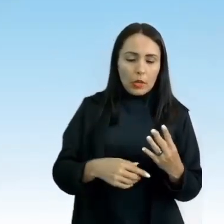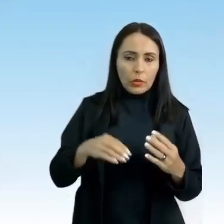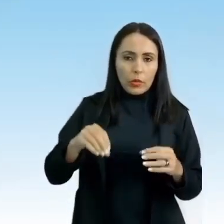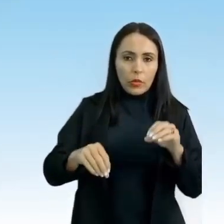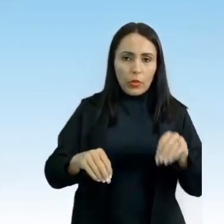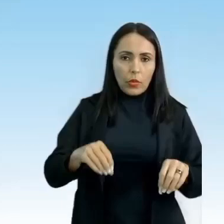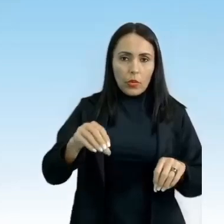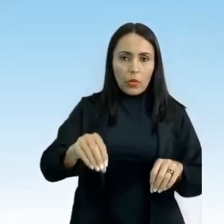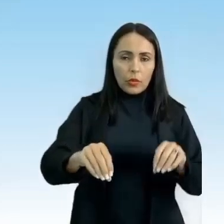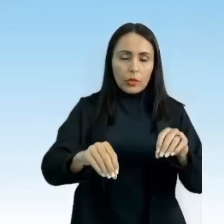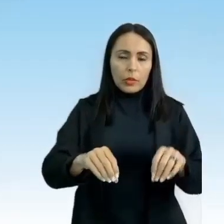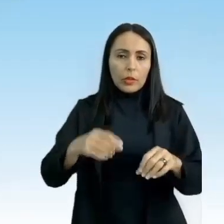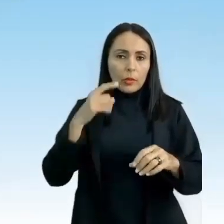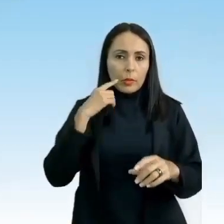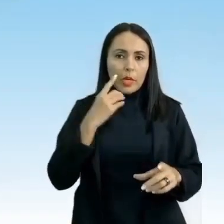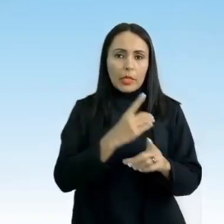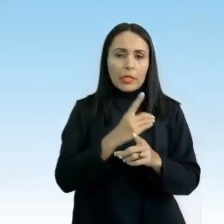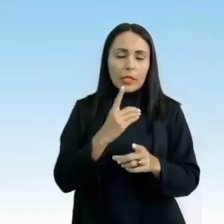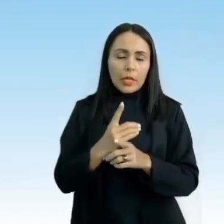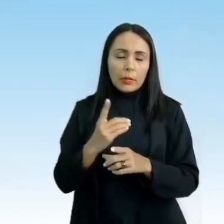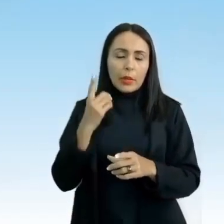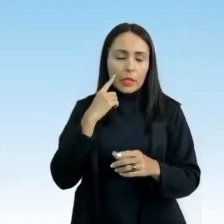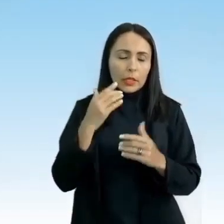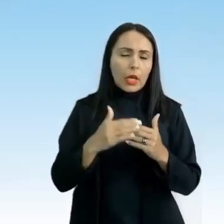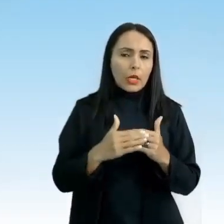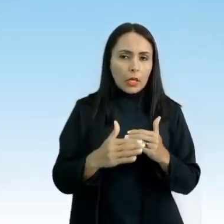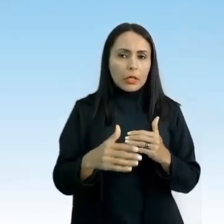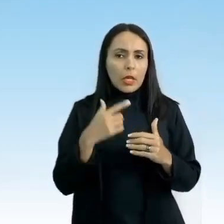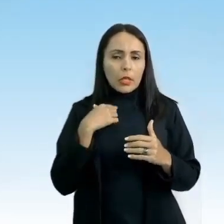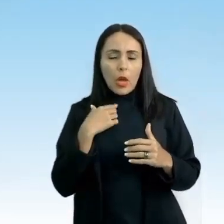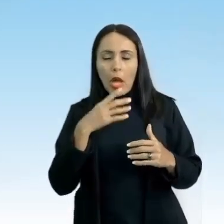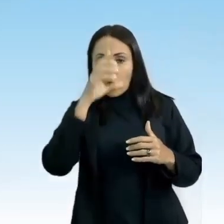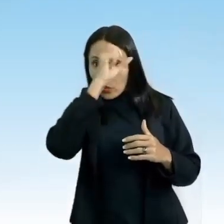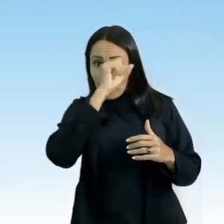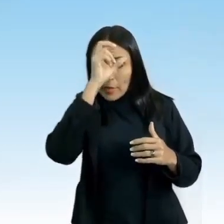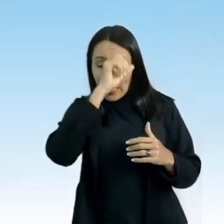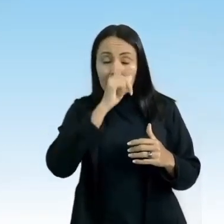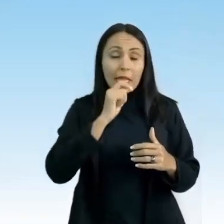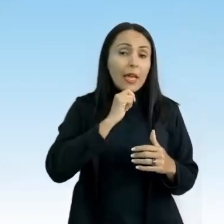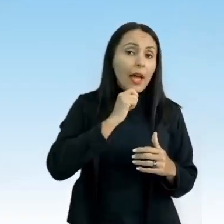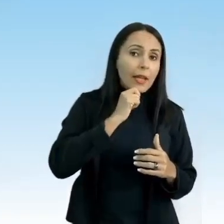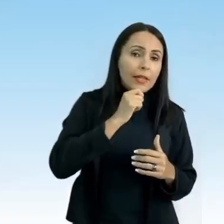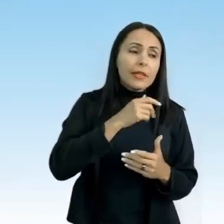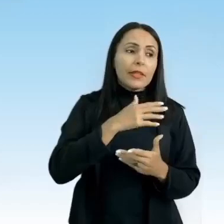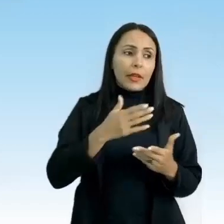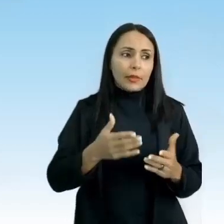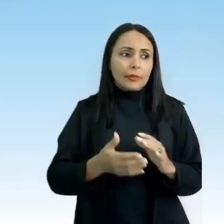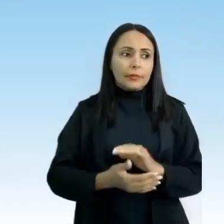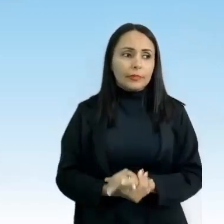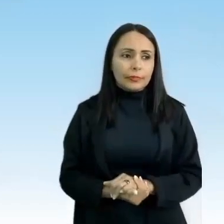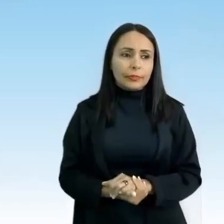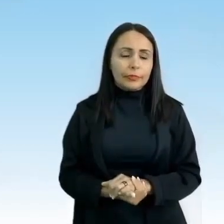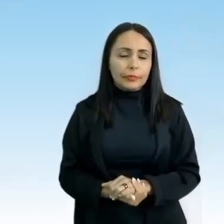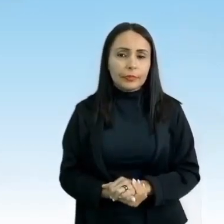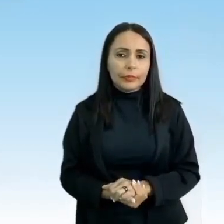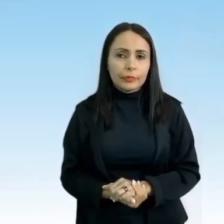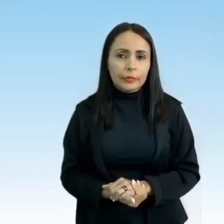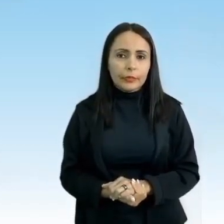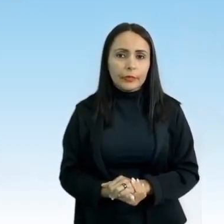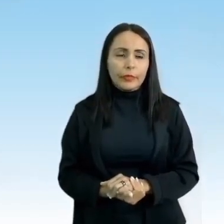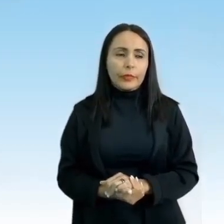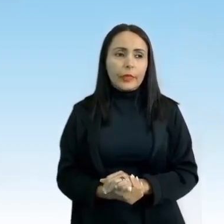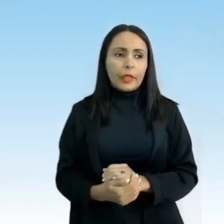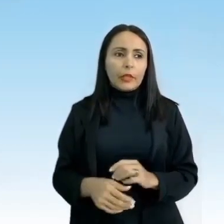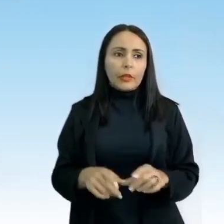E é o mais indicado para iniciantes, a arça iniciante, não sei, andar de patins. Compre o quadre, tá? E o